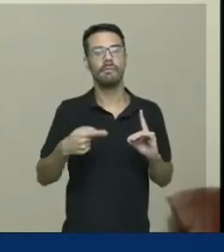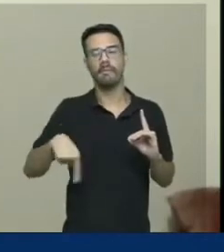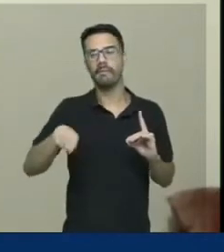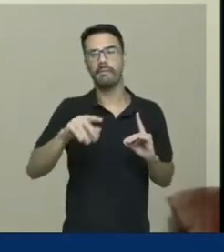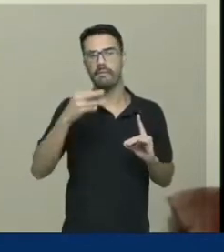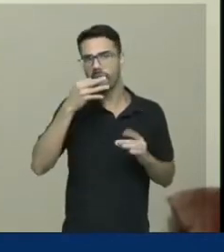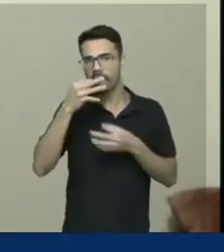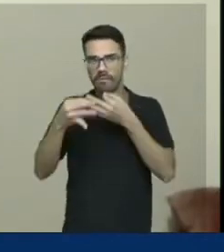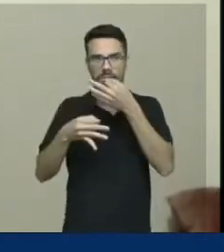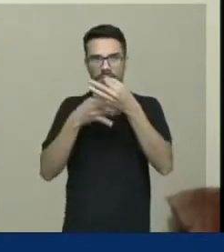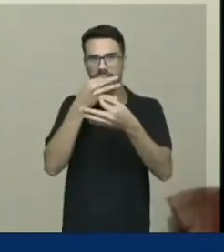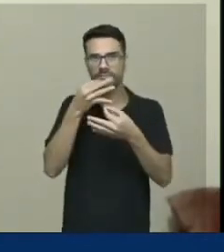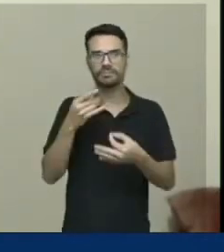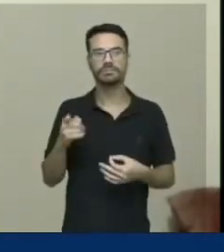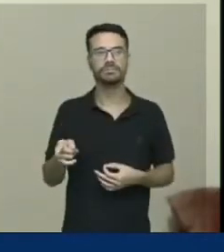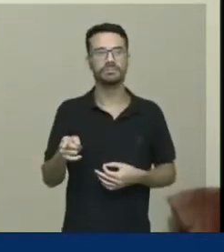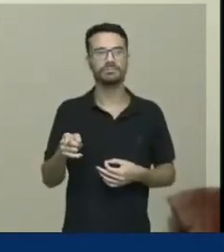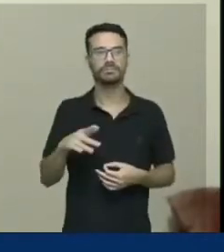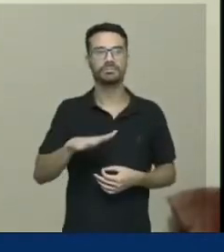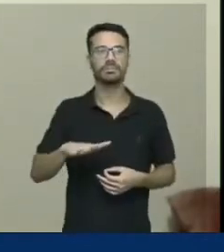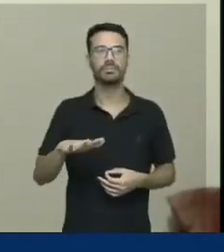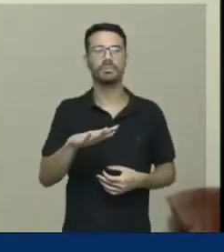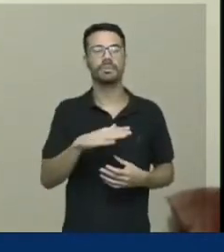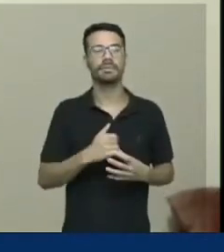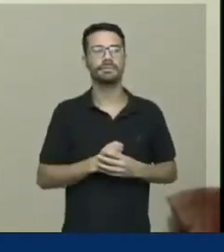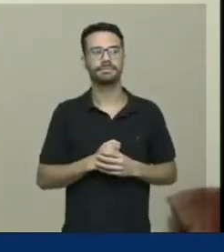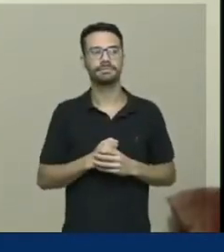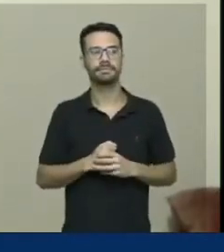nos diversos espaços.